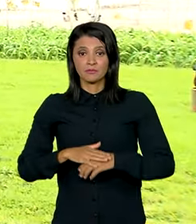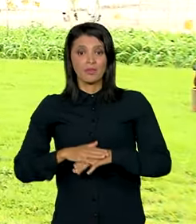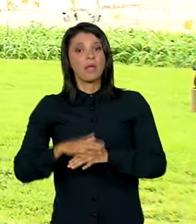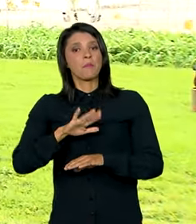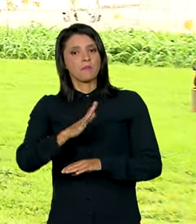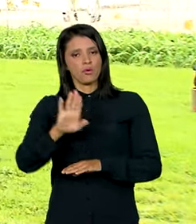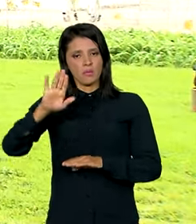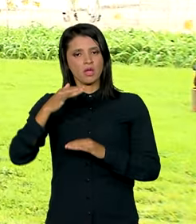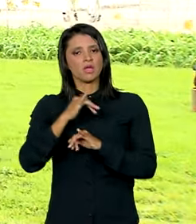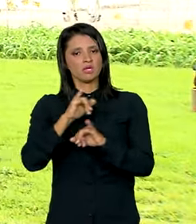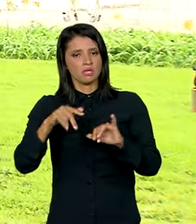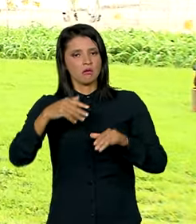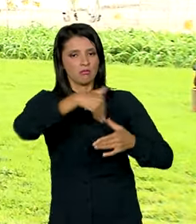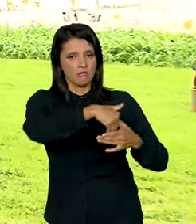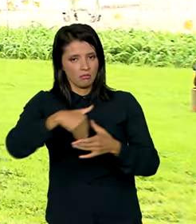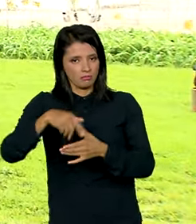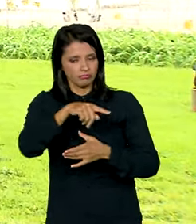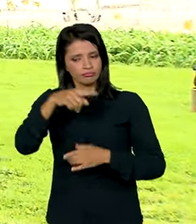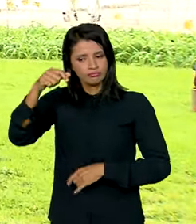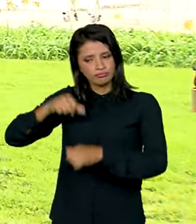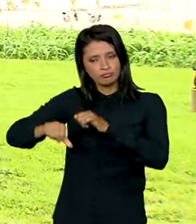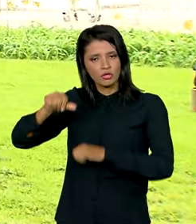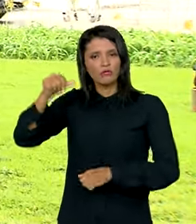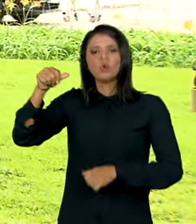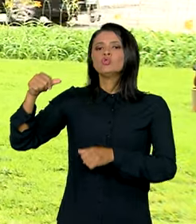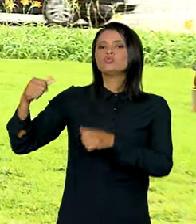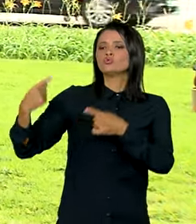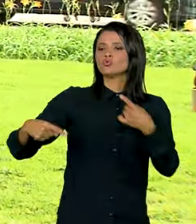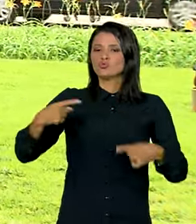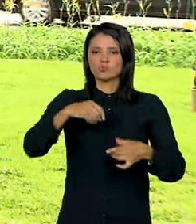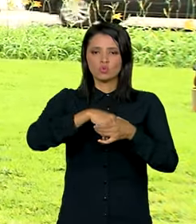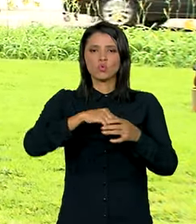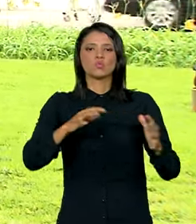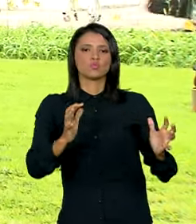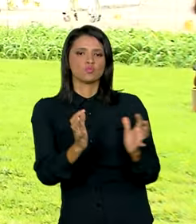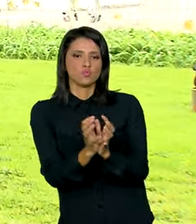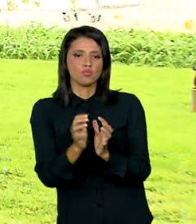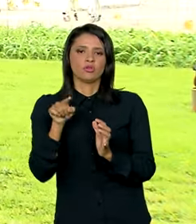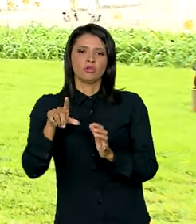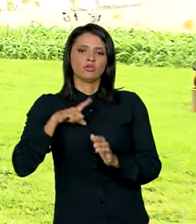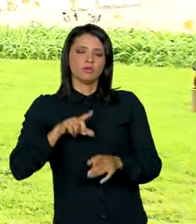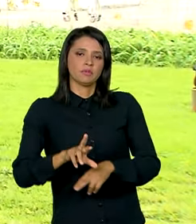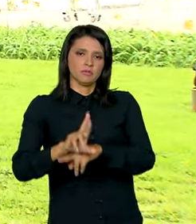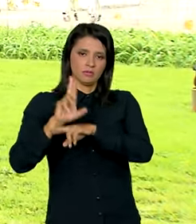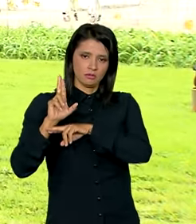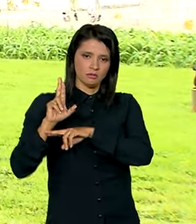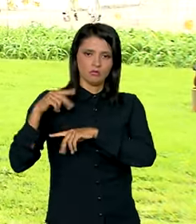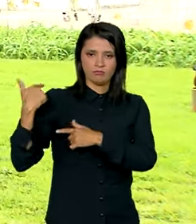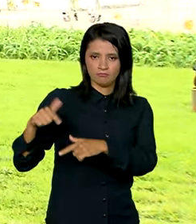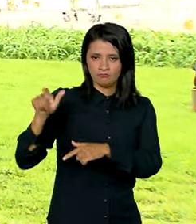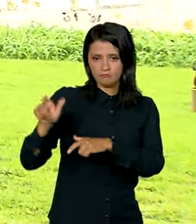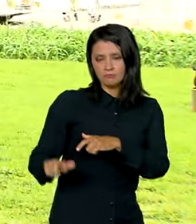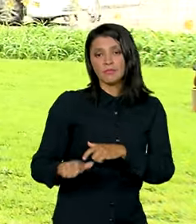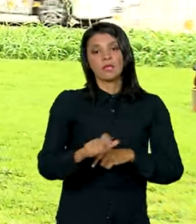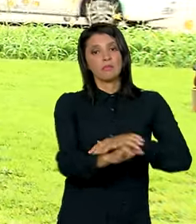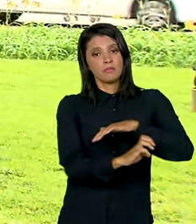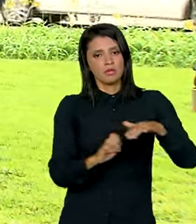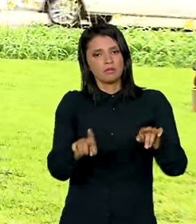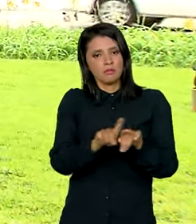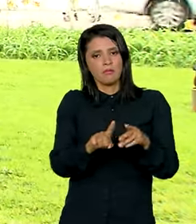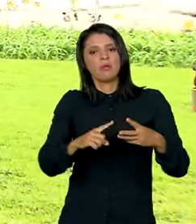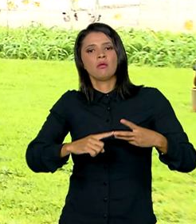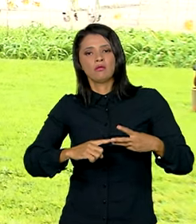presidente Lula, as mudanças foram discutidas em um grupo com representantes dos trabalhadores, das empresas e do governo federal.